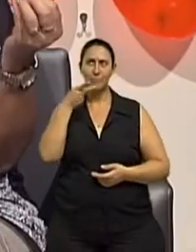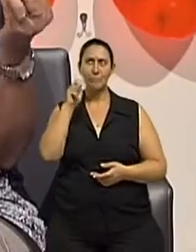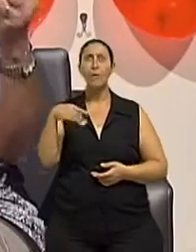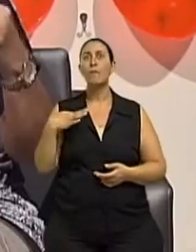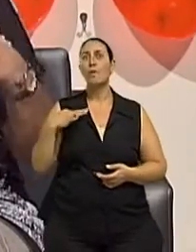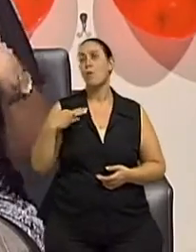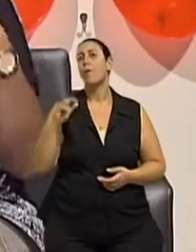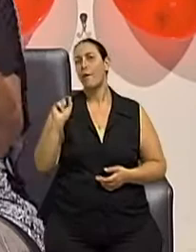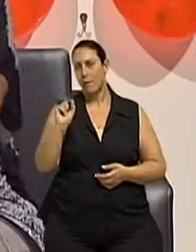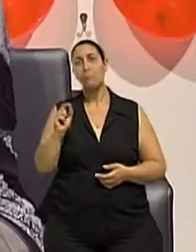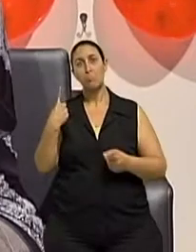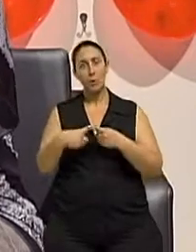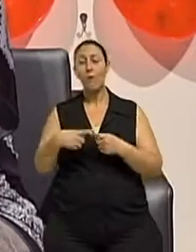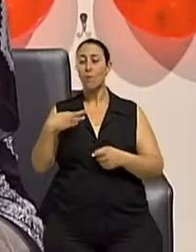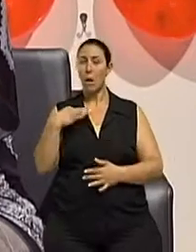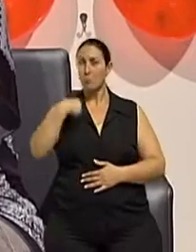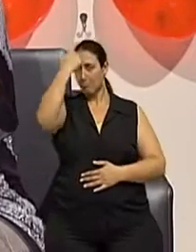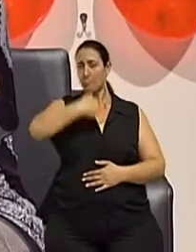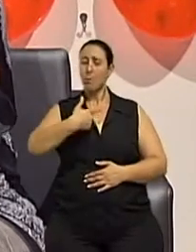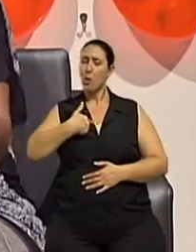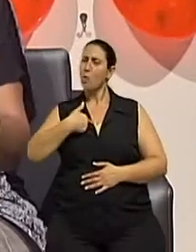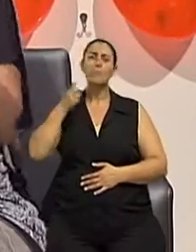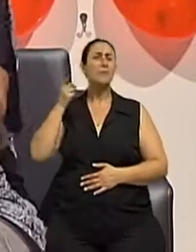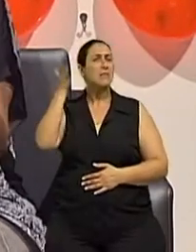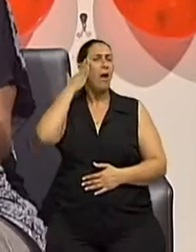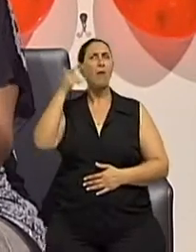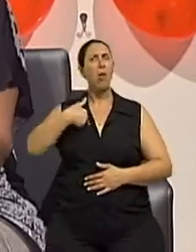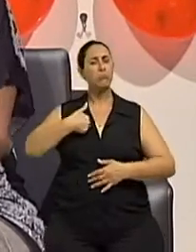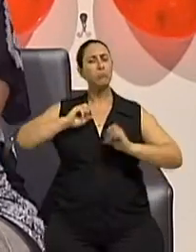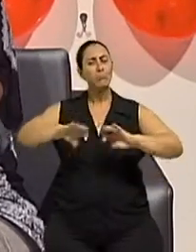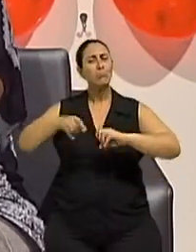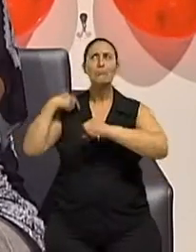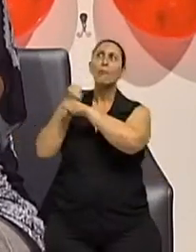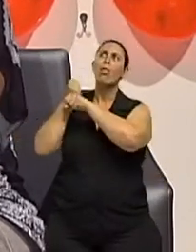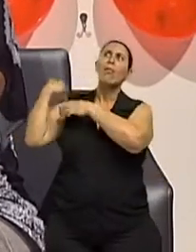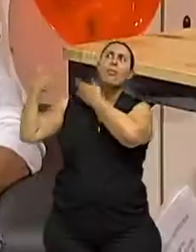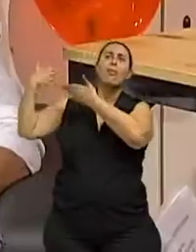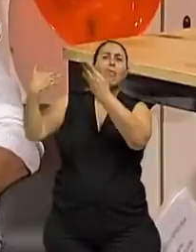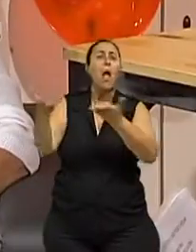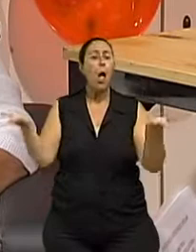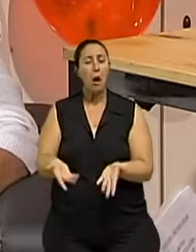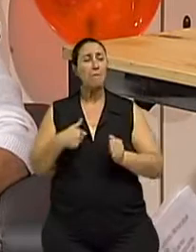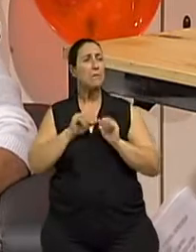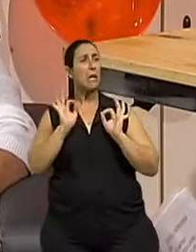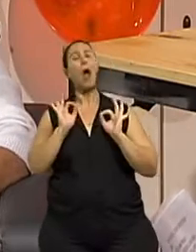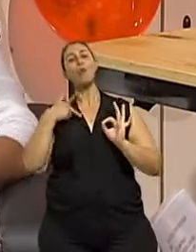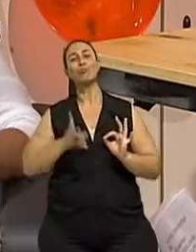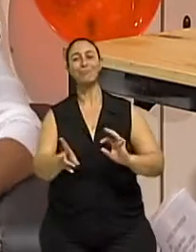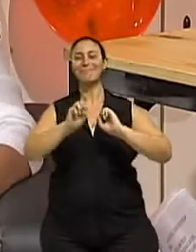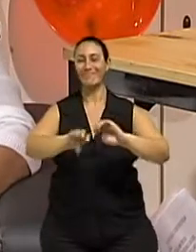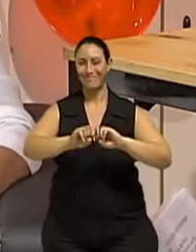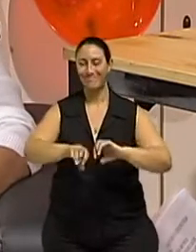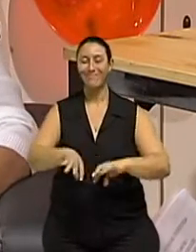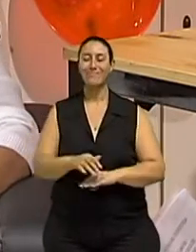ficou claro que ela continuou dando aula, ela disse o que eu sei fazer, o que eu gosto de fazer. Isso é muito comum. Se